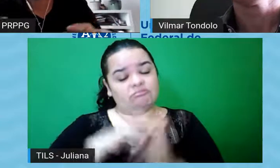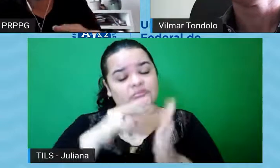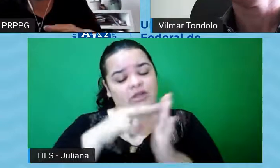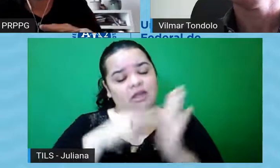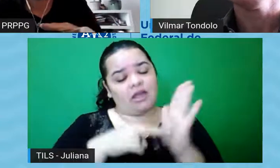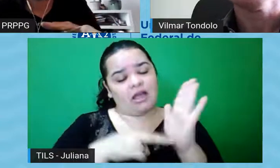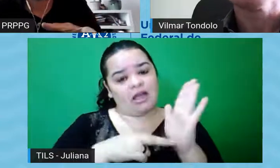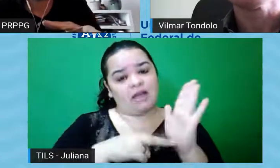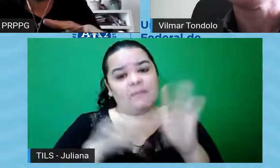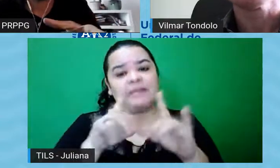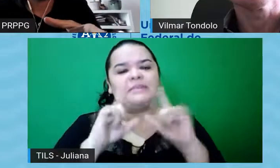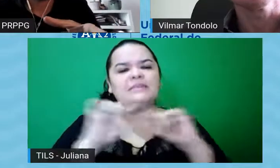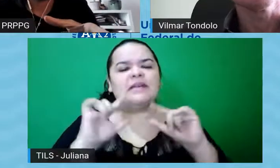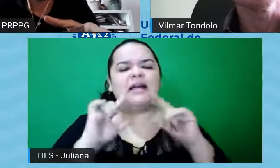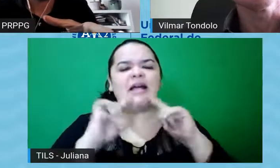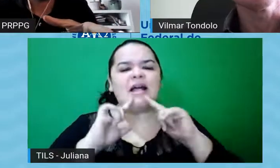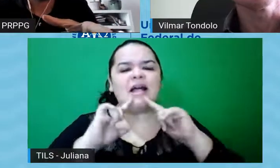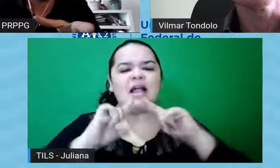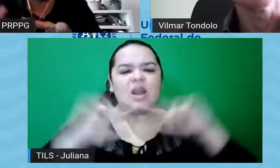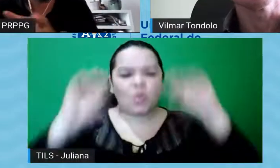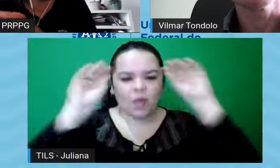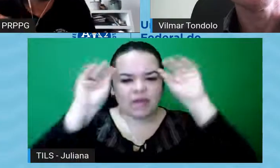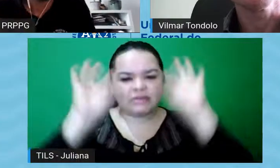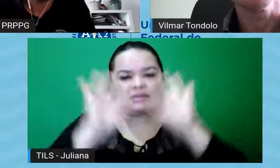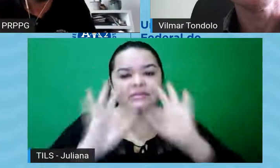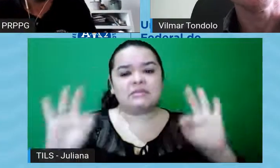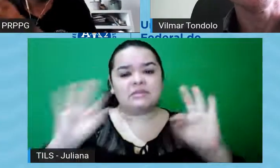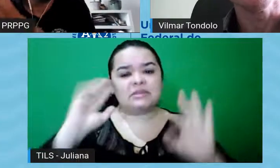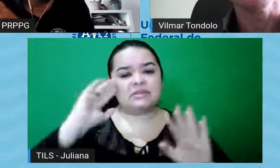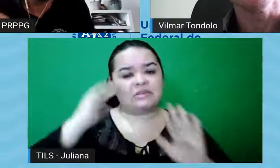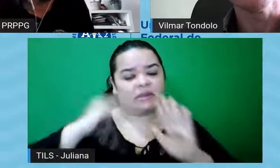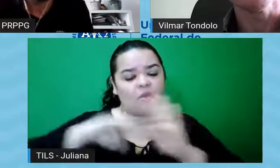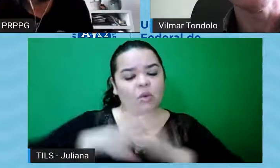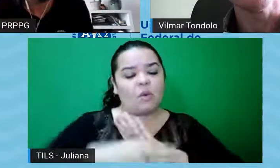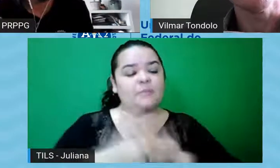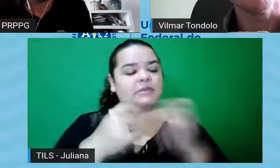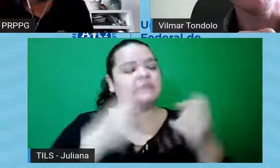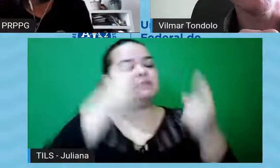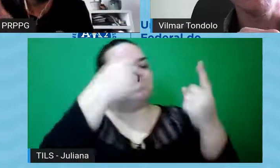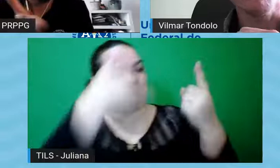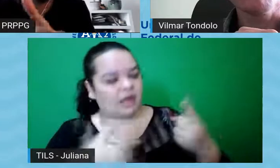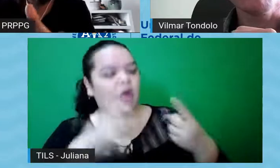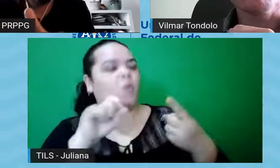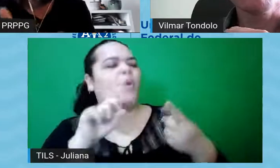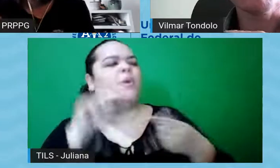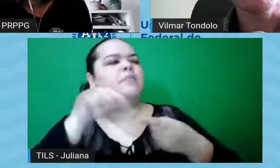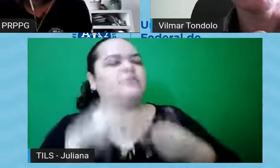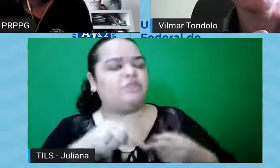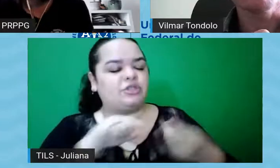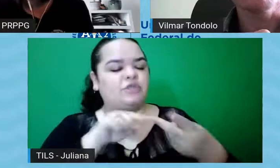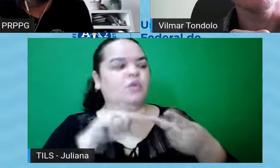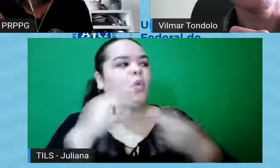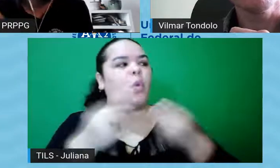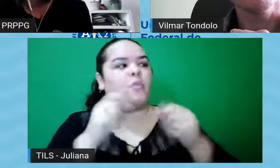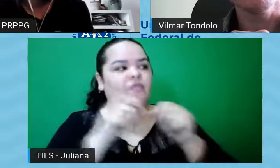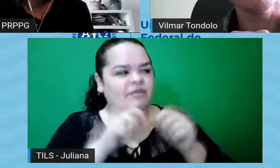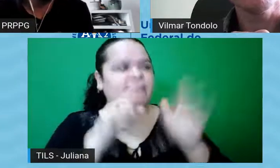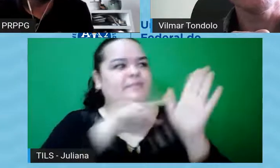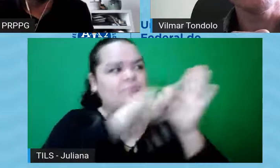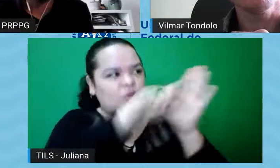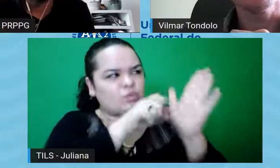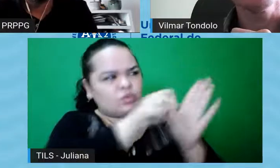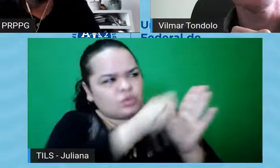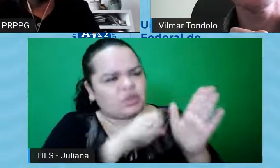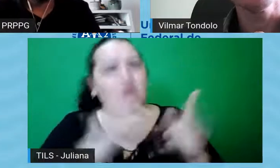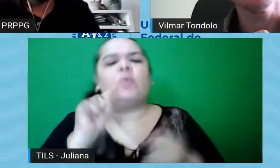mas tem que trazer uma linguagem adaptada ao participante, qual é o objetivo da pesquisa, como é que vai ser feita a pesquisa, né, explicar que vai ser aplicado um questionário, para que é